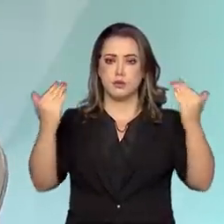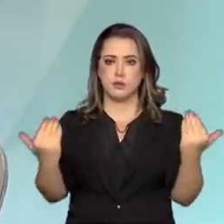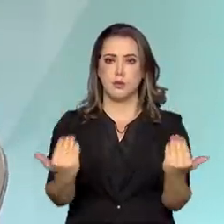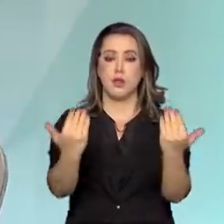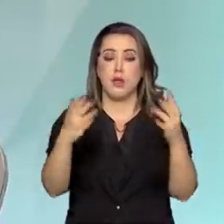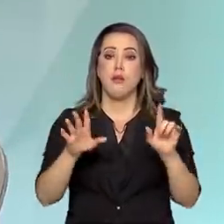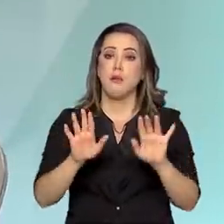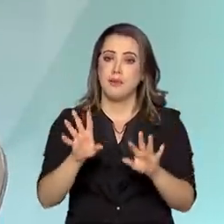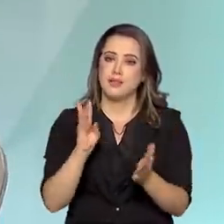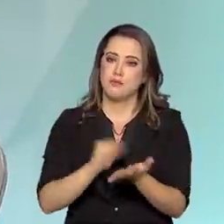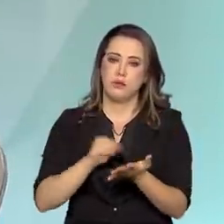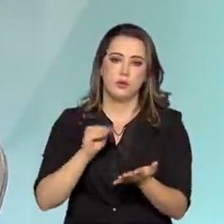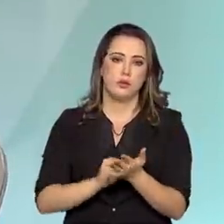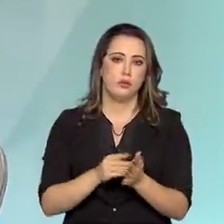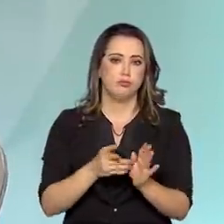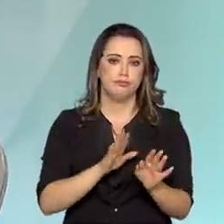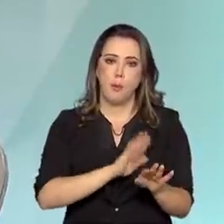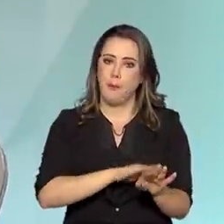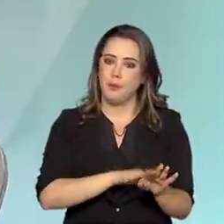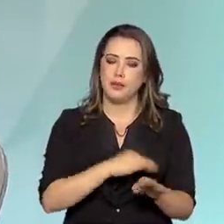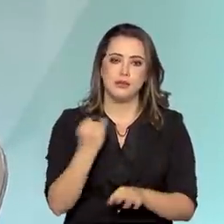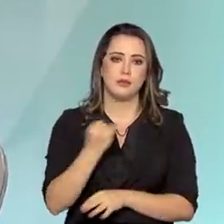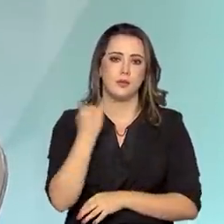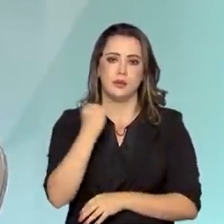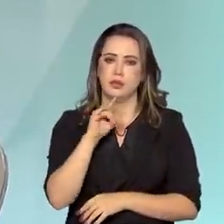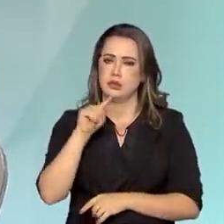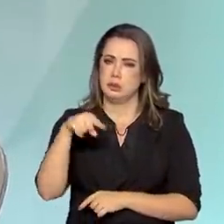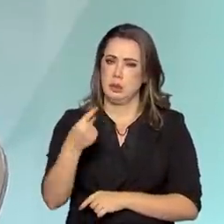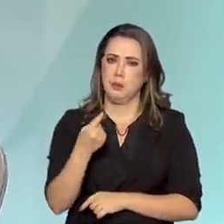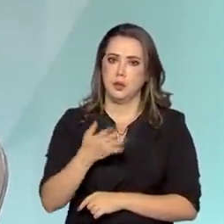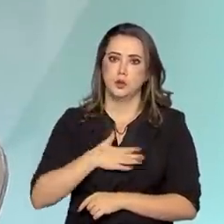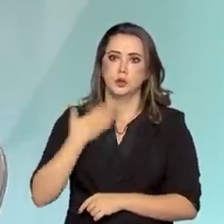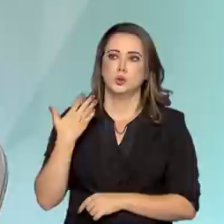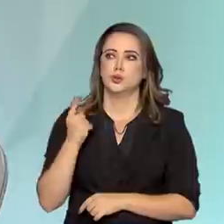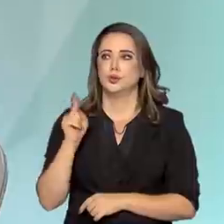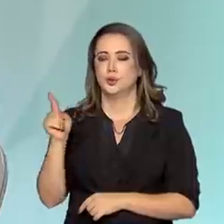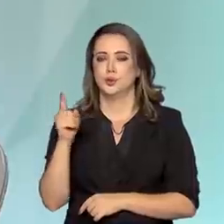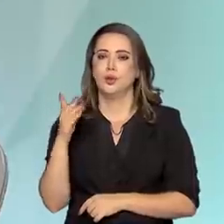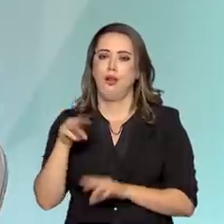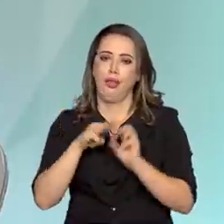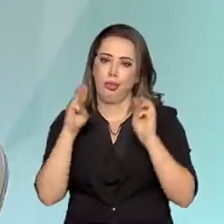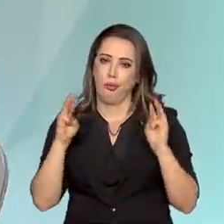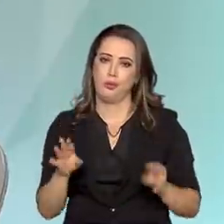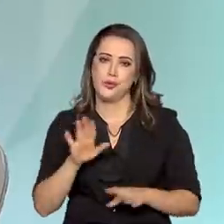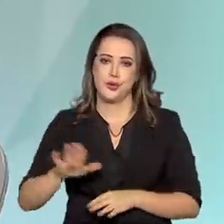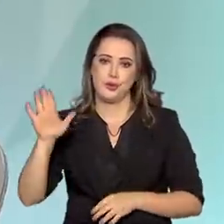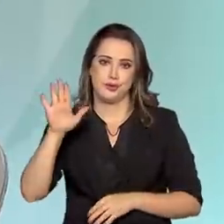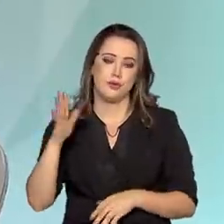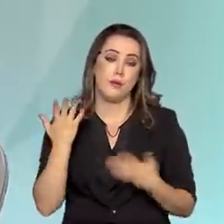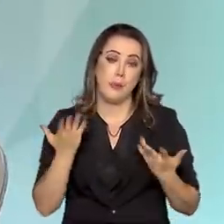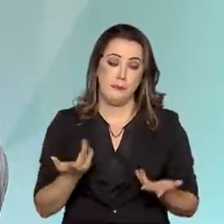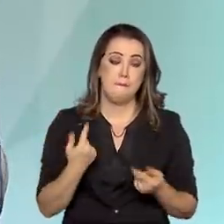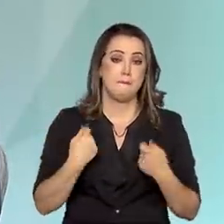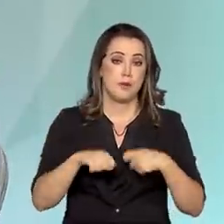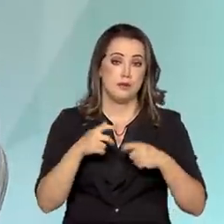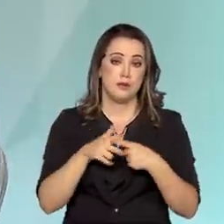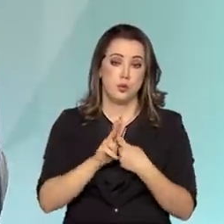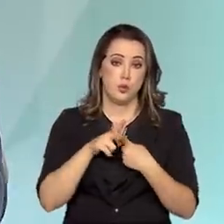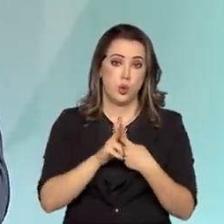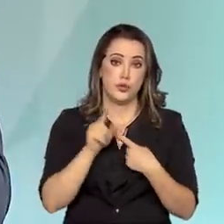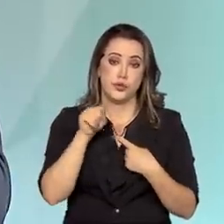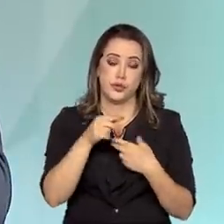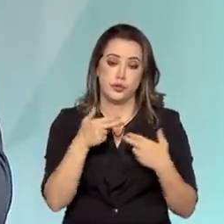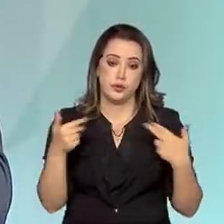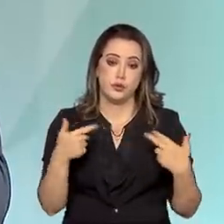algumas etapas extremamente importantes, ainda mais depois do susto de 2018 vinculado ao Museu Nacional, que eram algumas reformas que fizessem com que